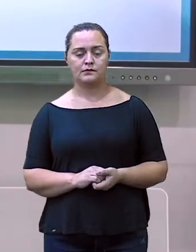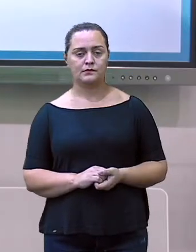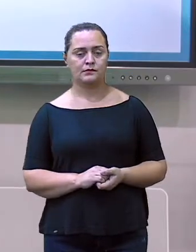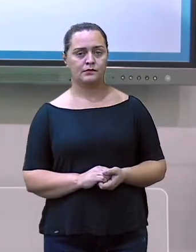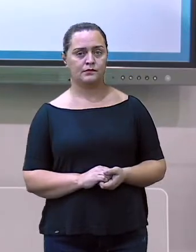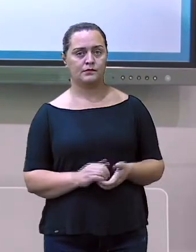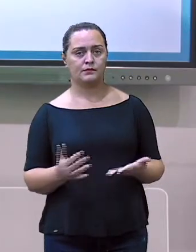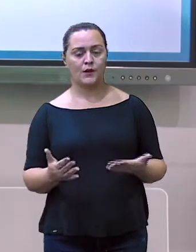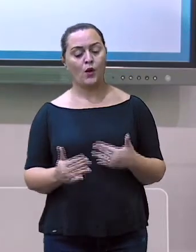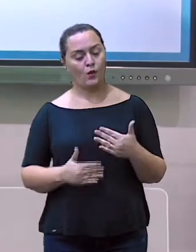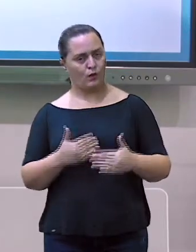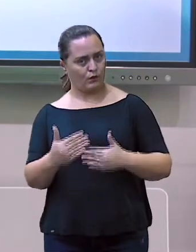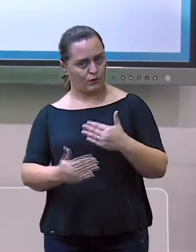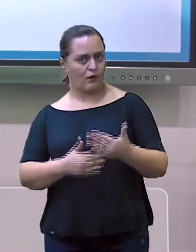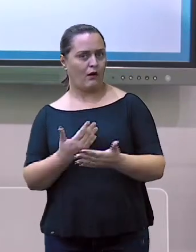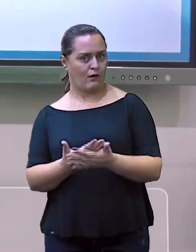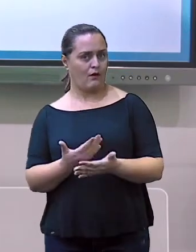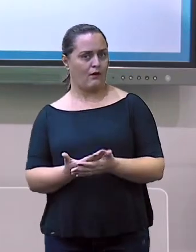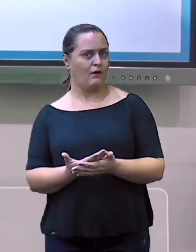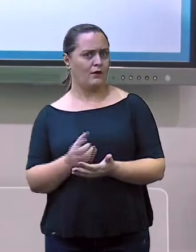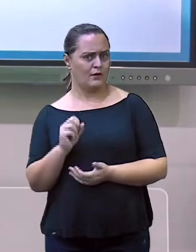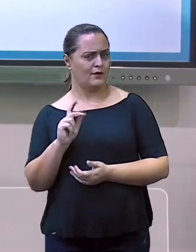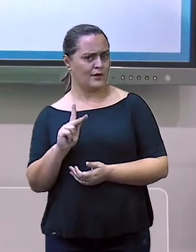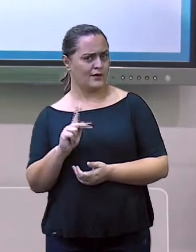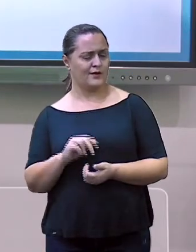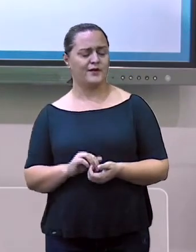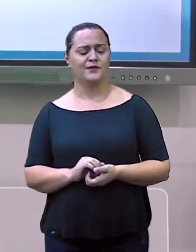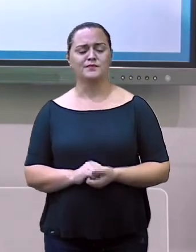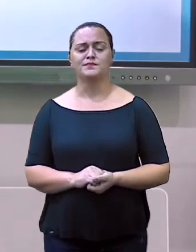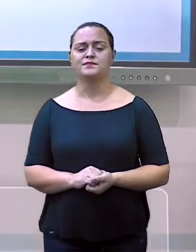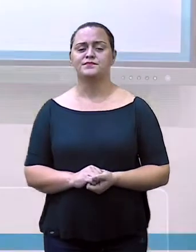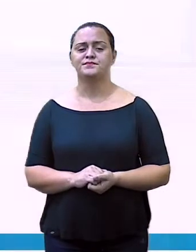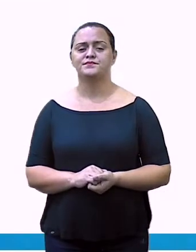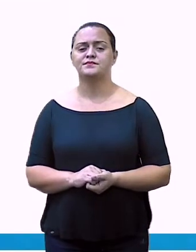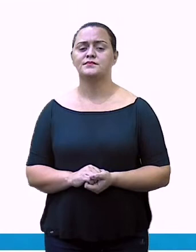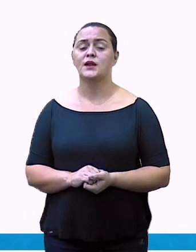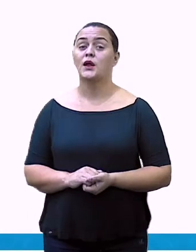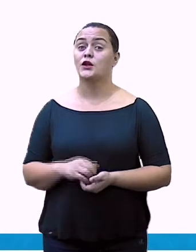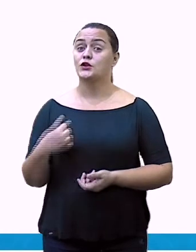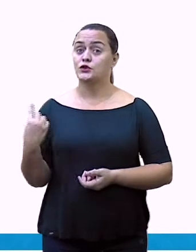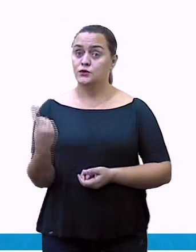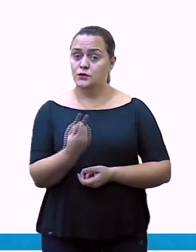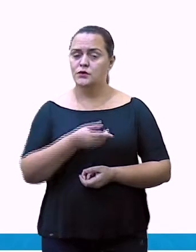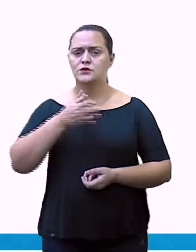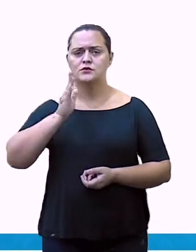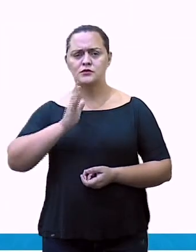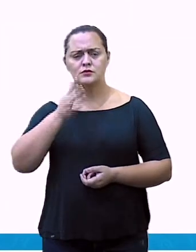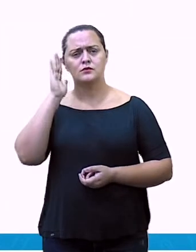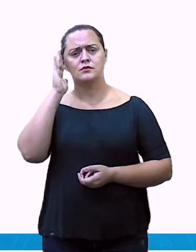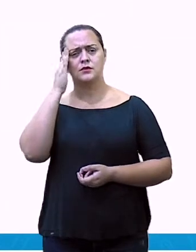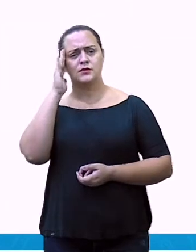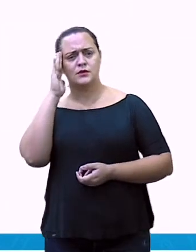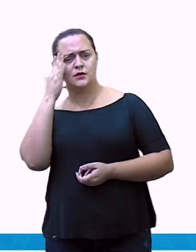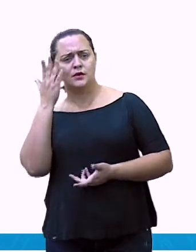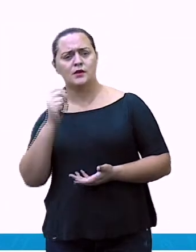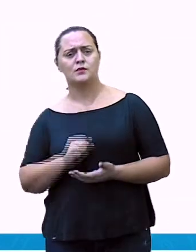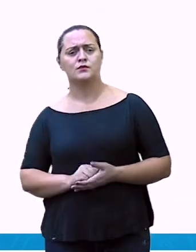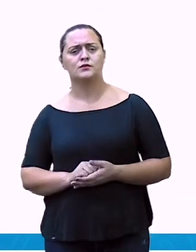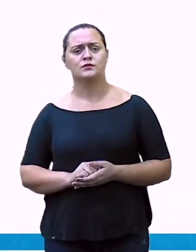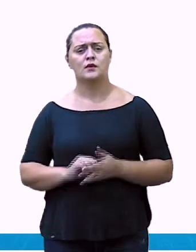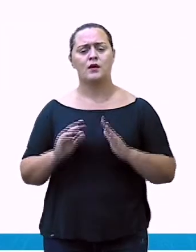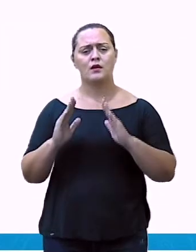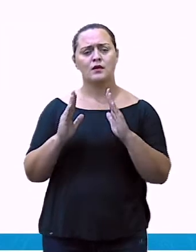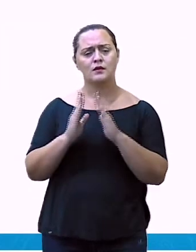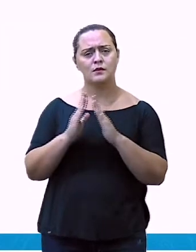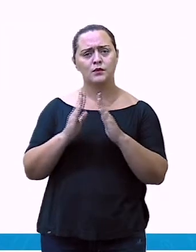Continuando nossa aula. Já entendemos que as moradias também estão relacionadas à cultura de cada povo,